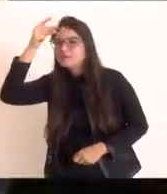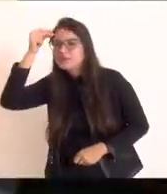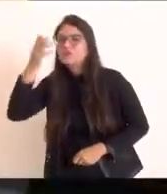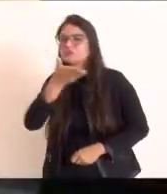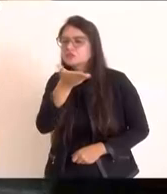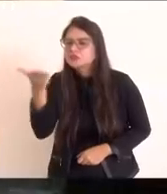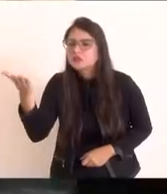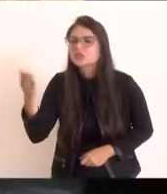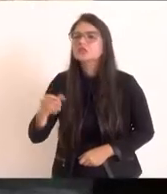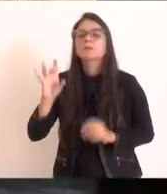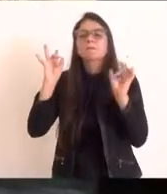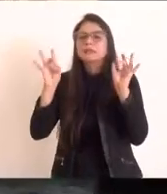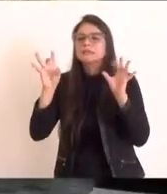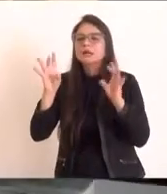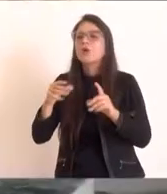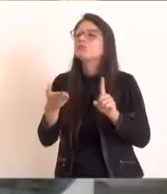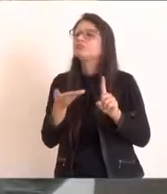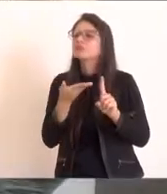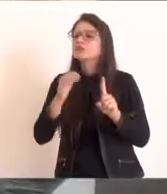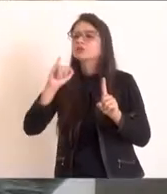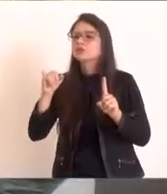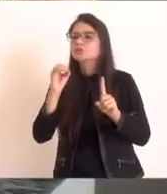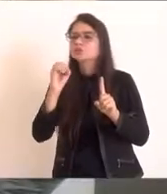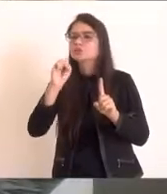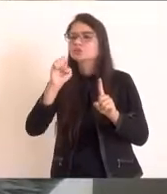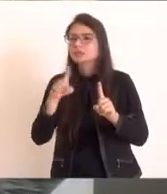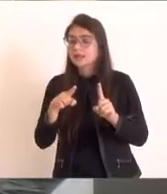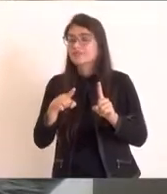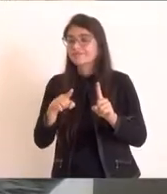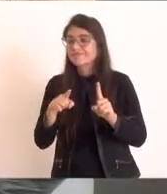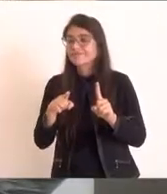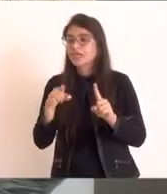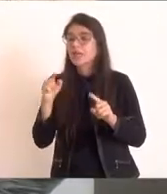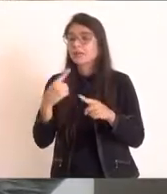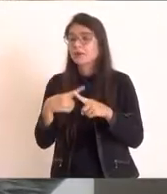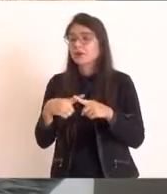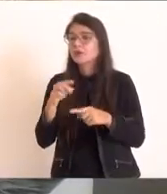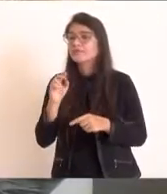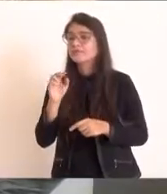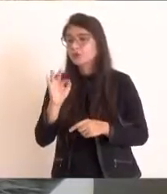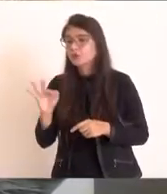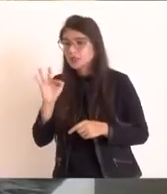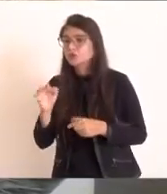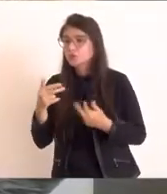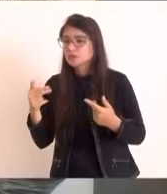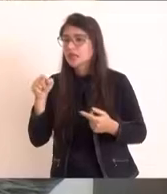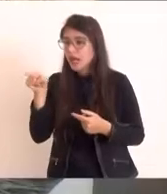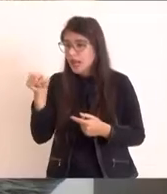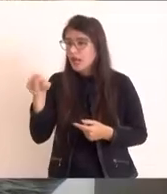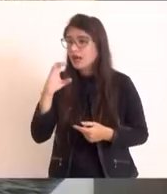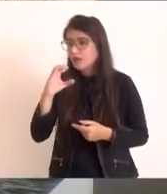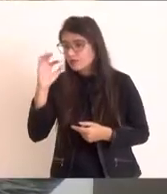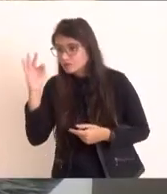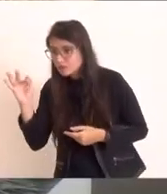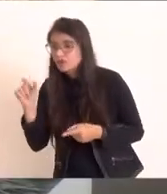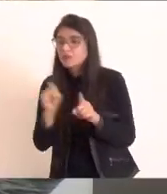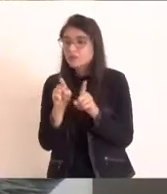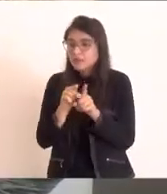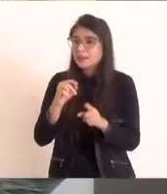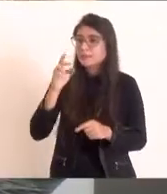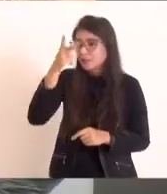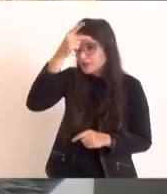o prefeito Zé Bonifácio, onde está o nosso Campos Cabo Frio, o prefeito Fábio Horta, nosso Campos Maricá,